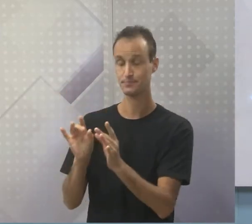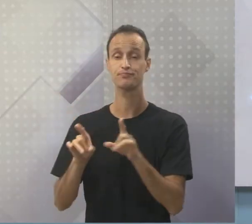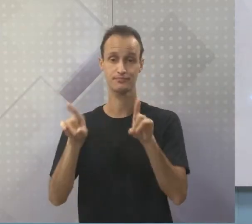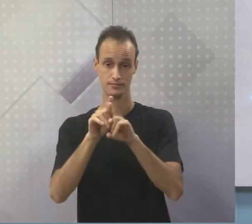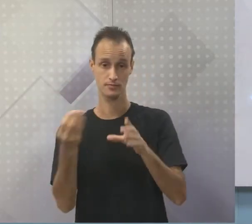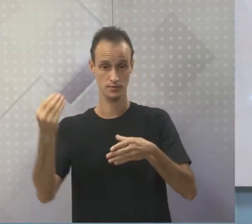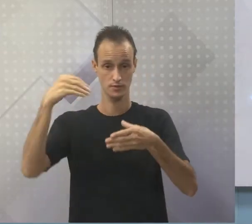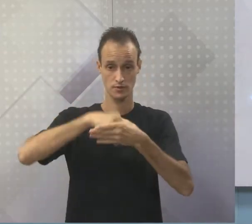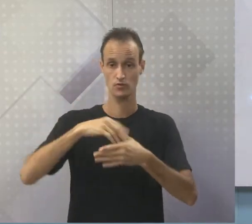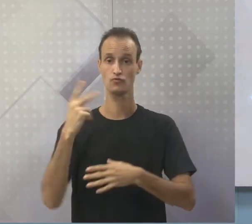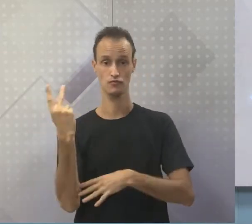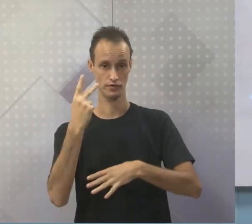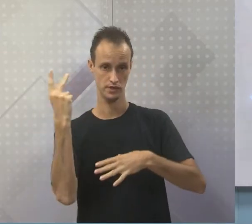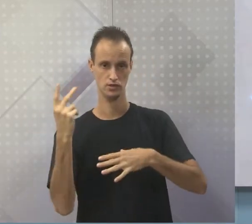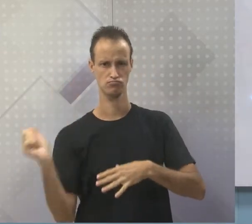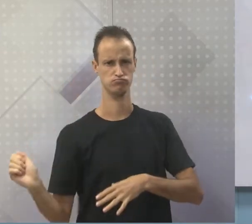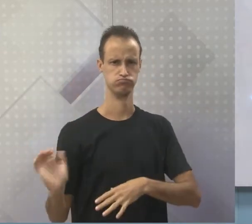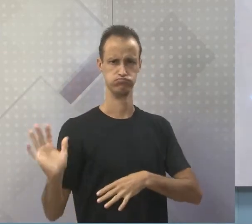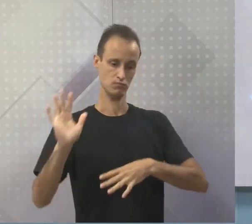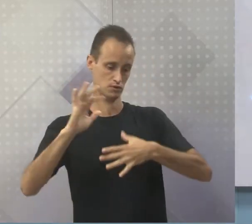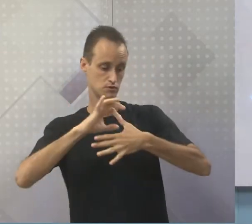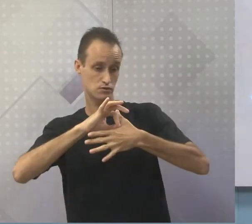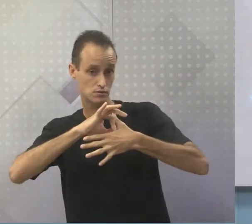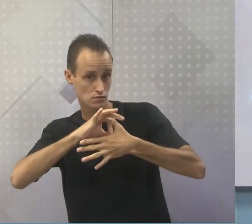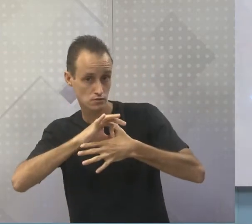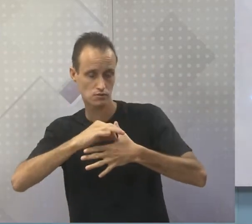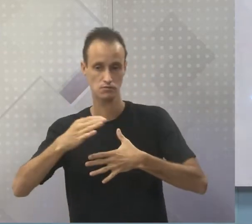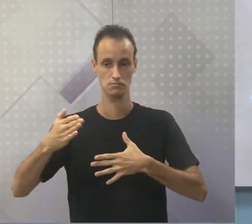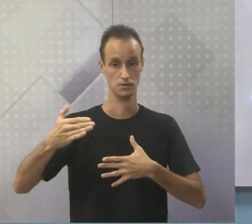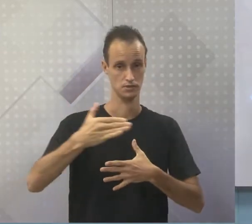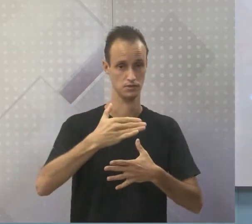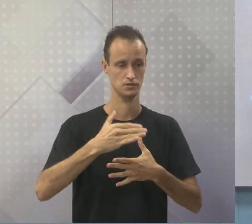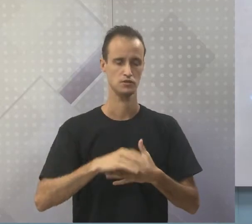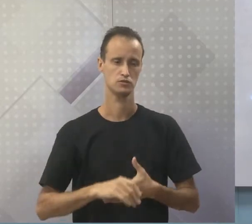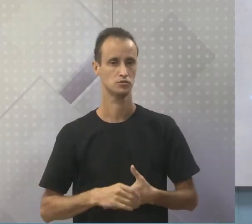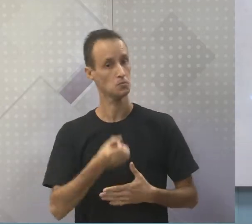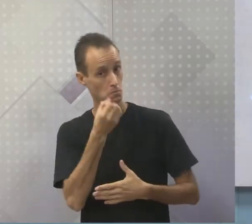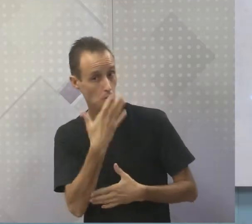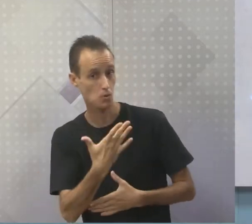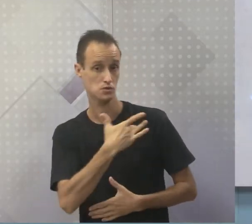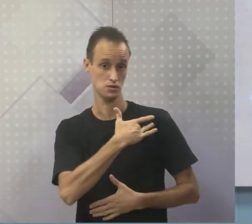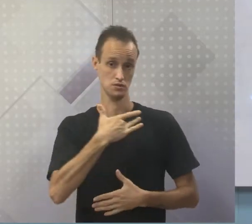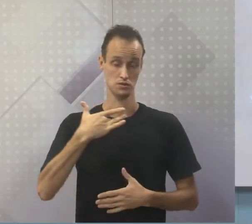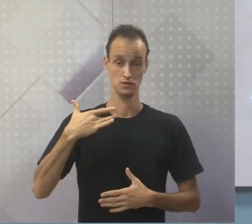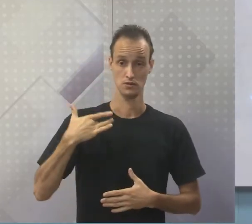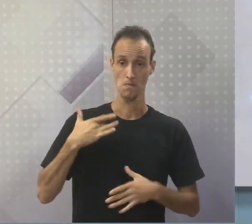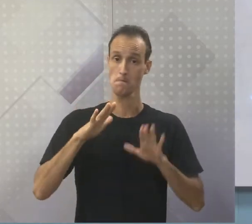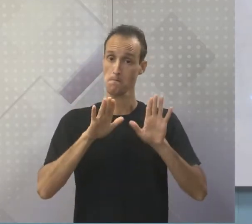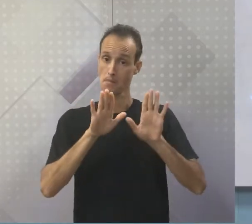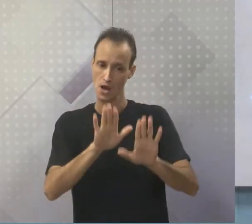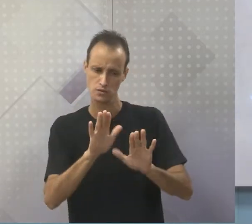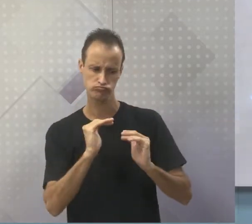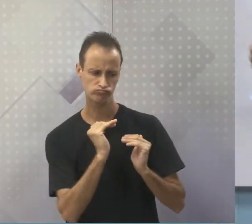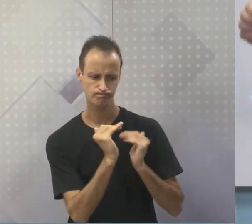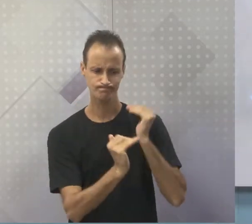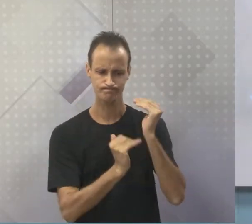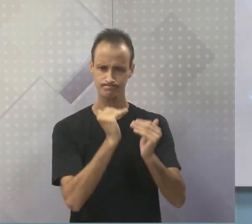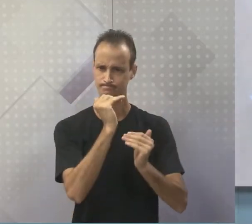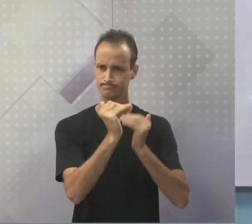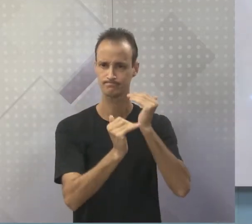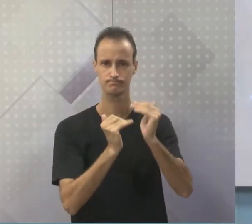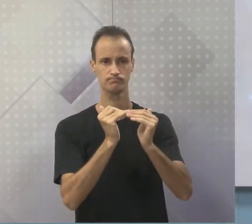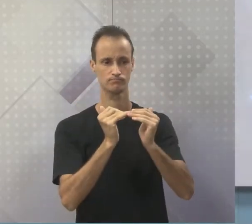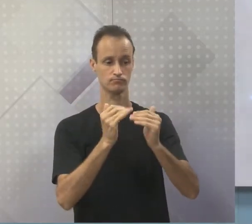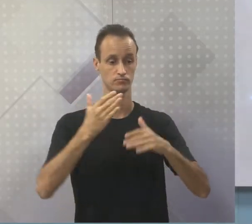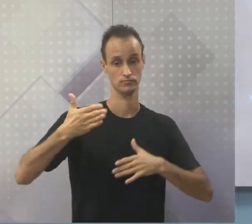da carne. Vamos dizer assim, é uma carne saudável, beleza, é muito nutriente, muito saudável. Só que o processo para trabalhar